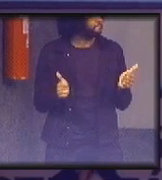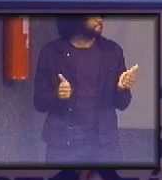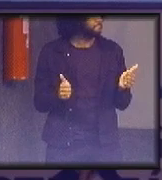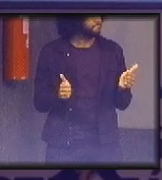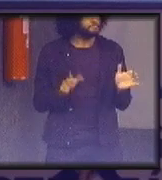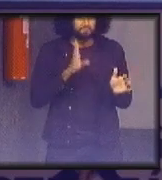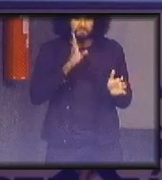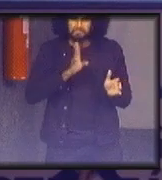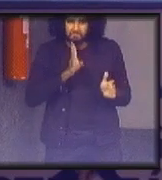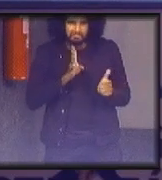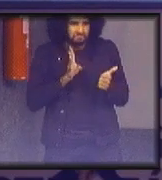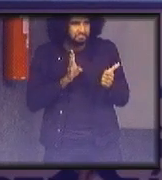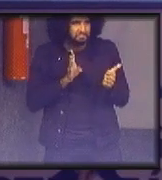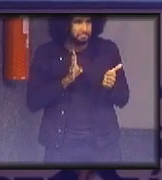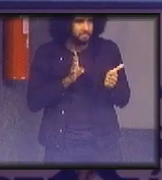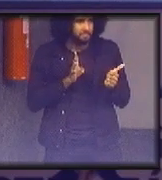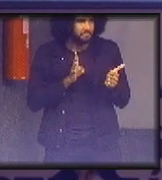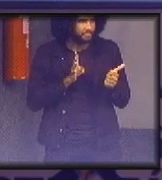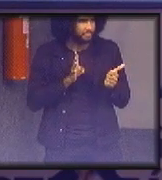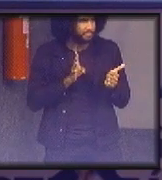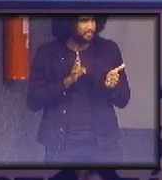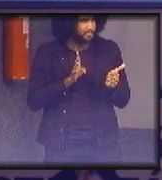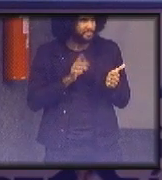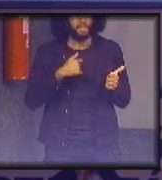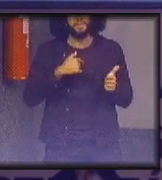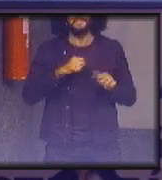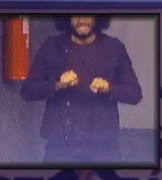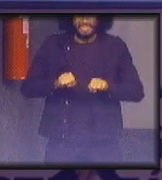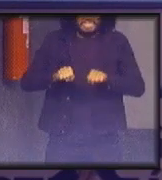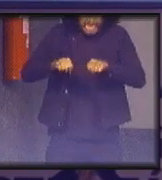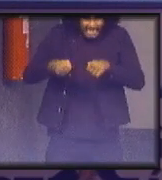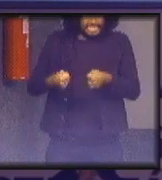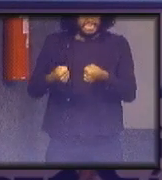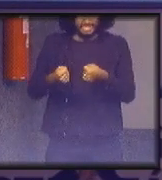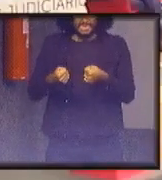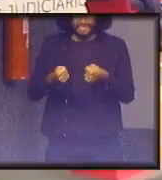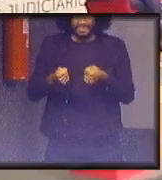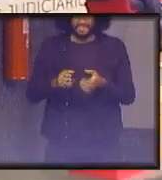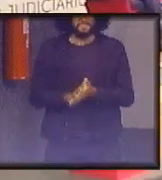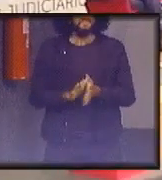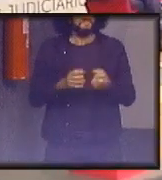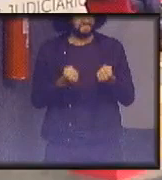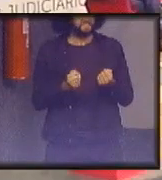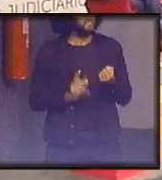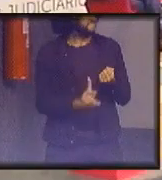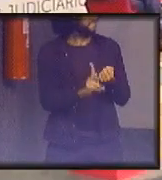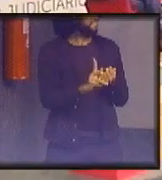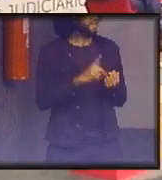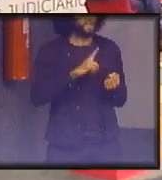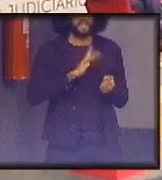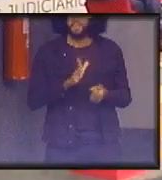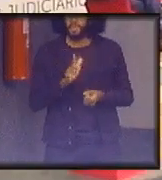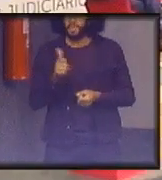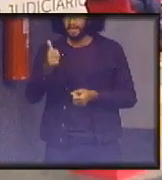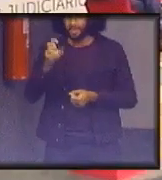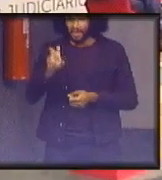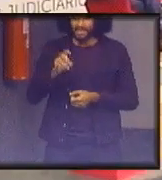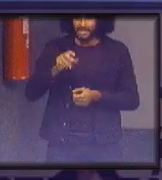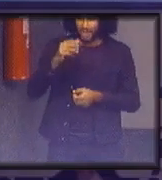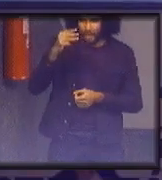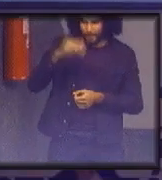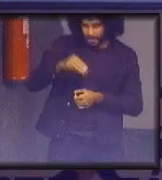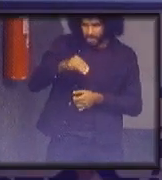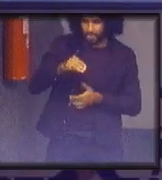foi legal? me esforcei vamos lá que tem só 15 minutos o